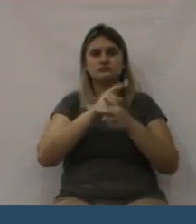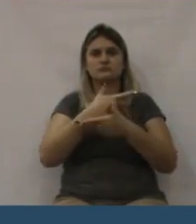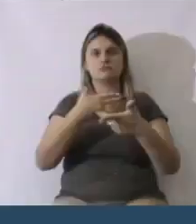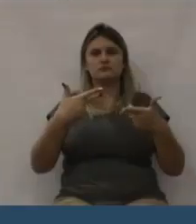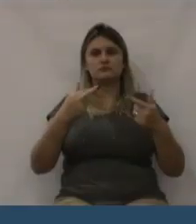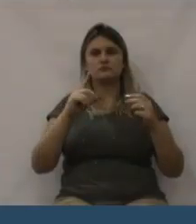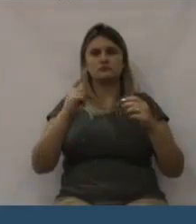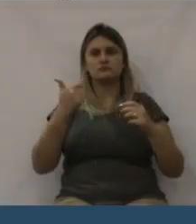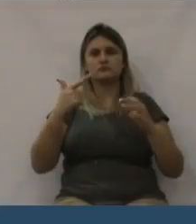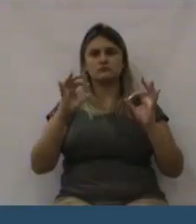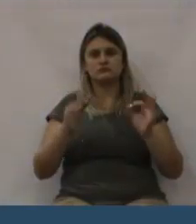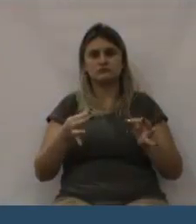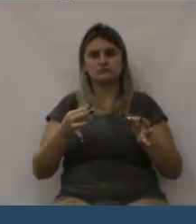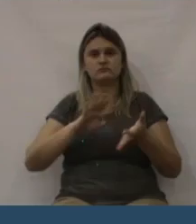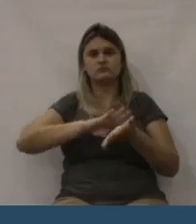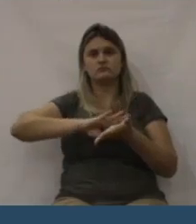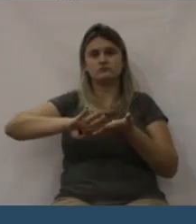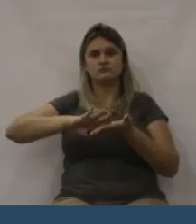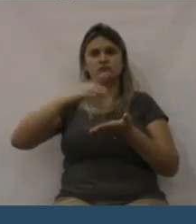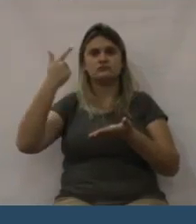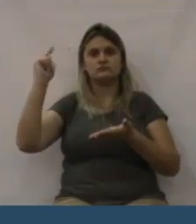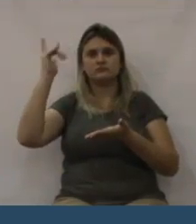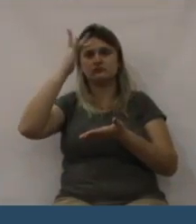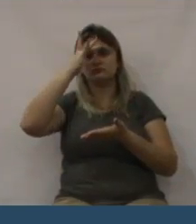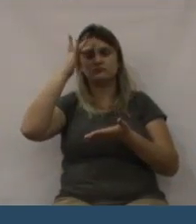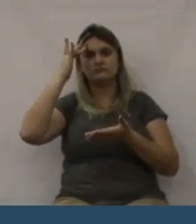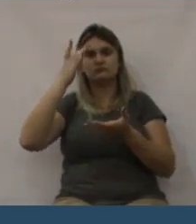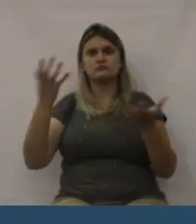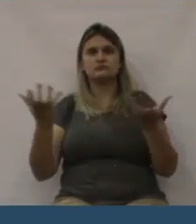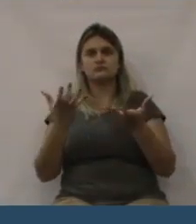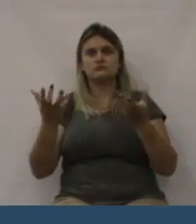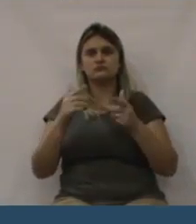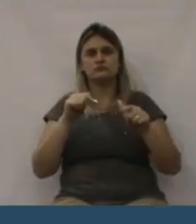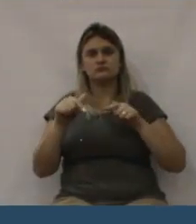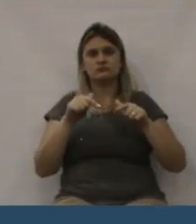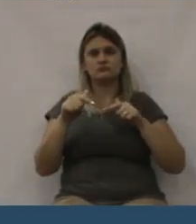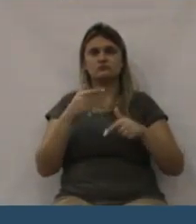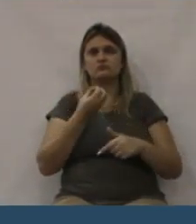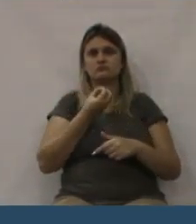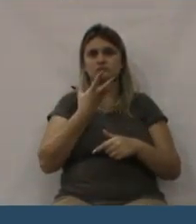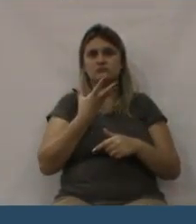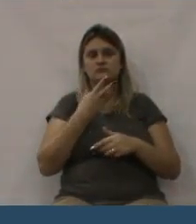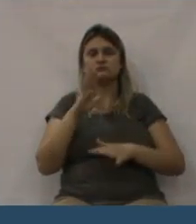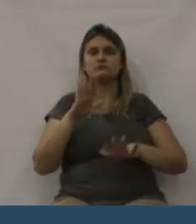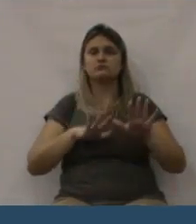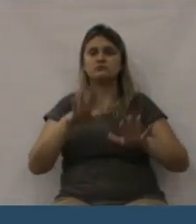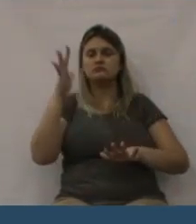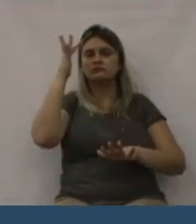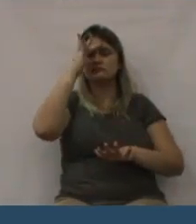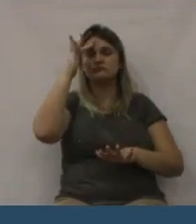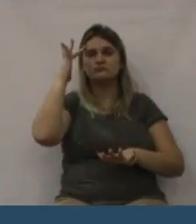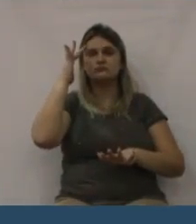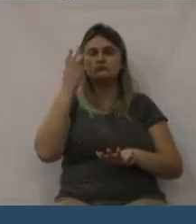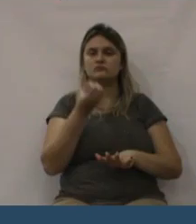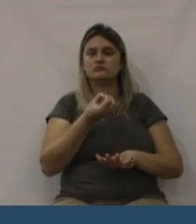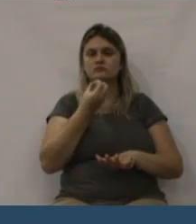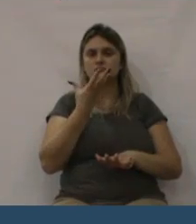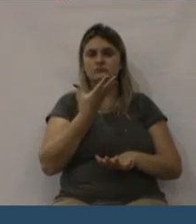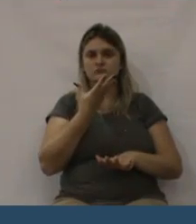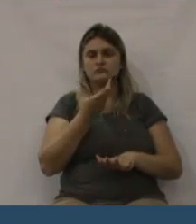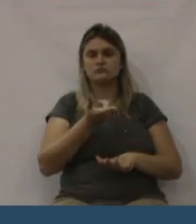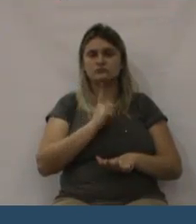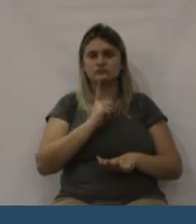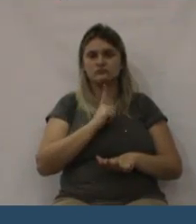para a cassação da Dilma. Embora eu seja favorável também que ela saia de lugar para outro.